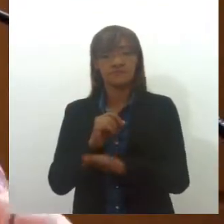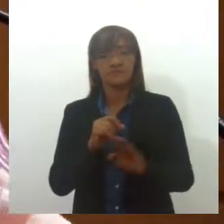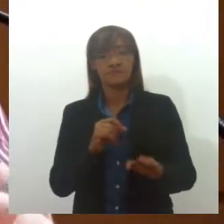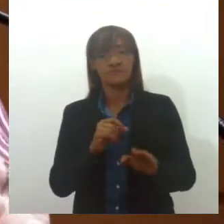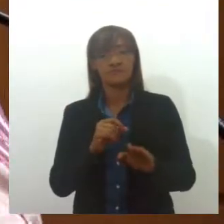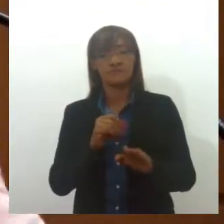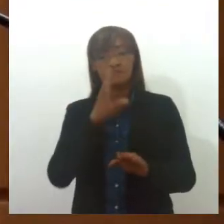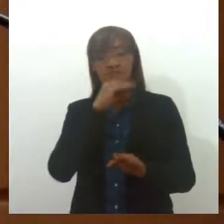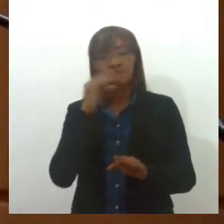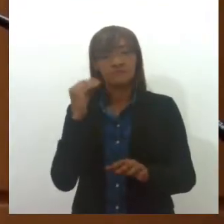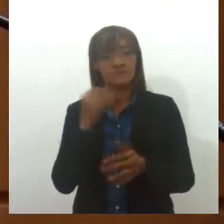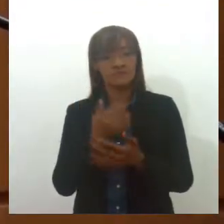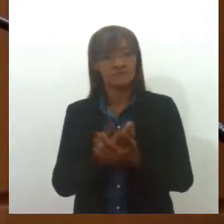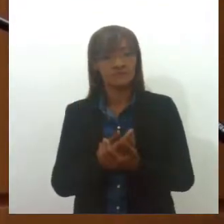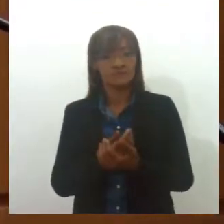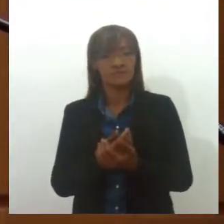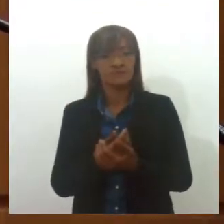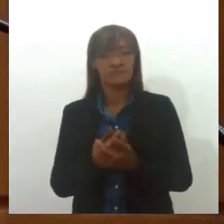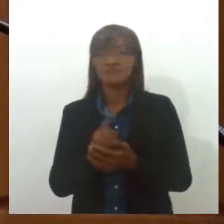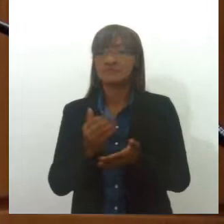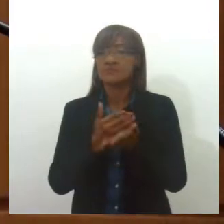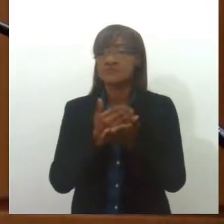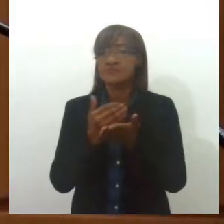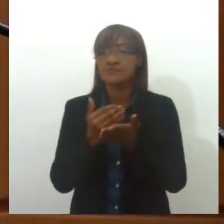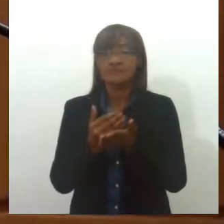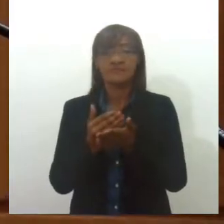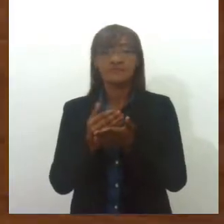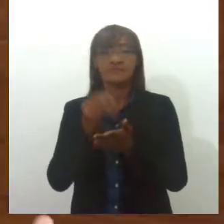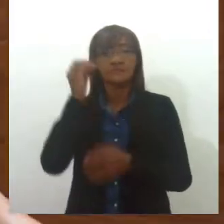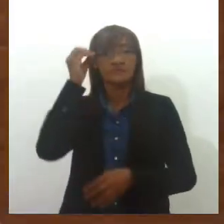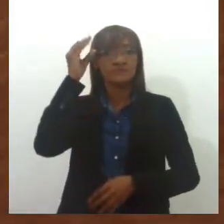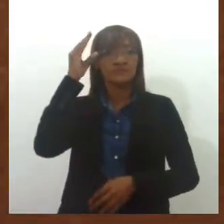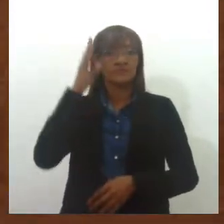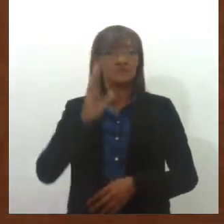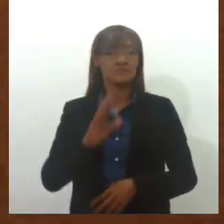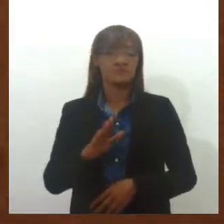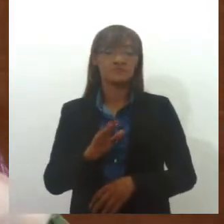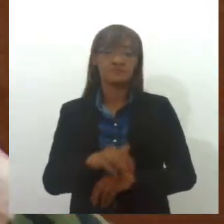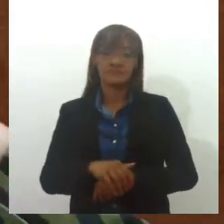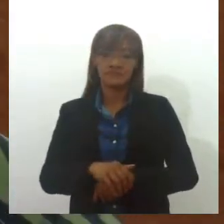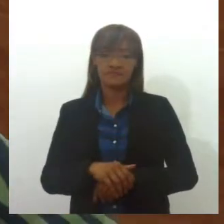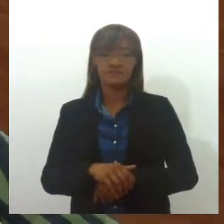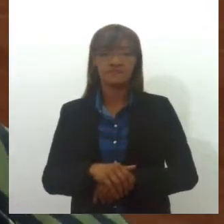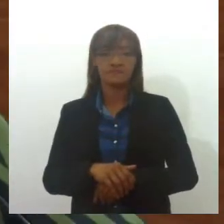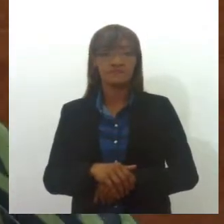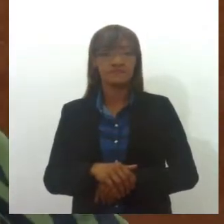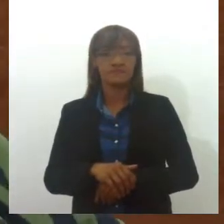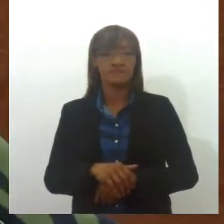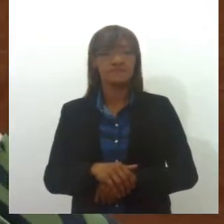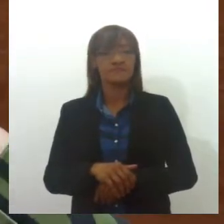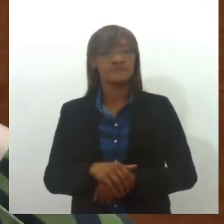que são seres em desenvolvimento e que precisam de proteção. Esse direito é uma